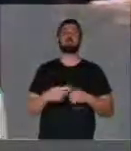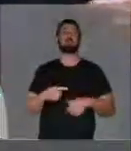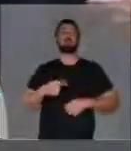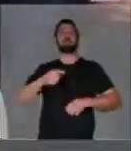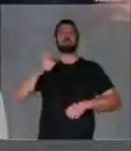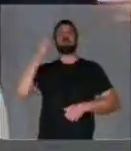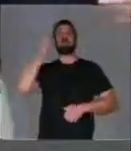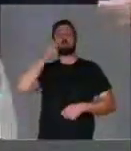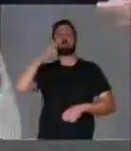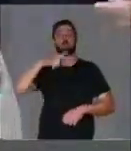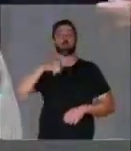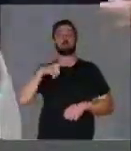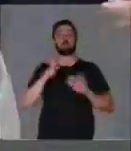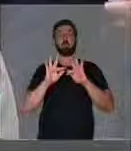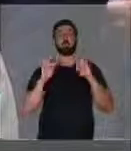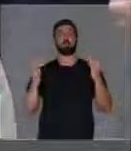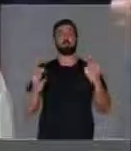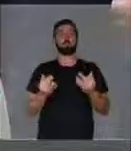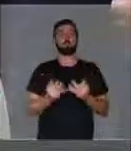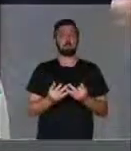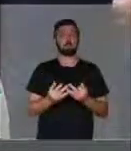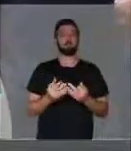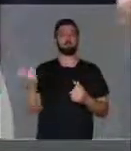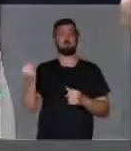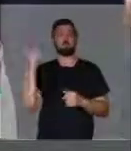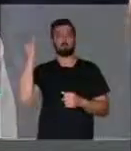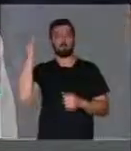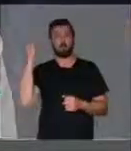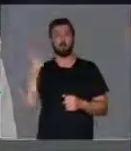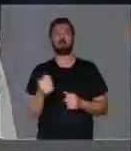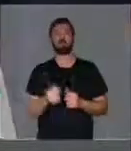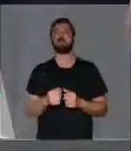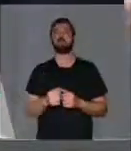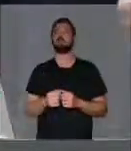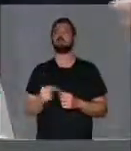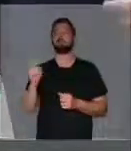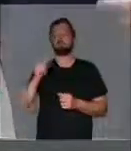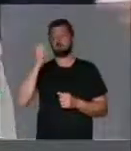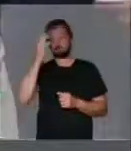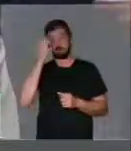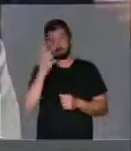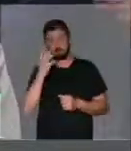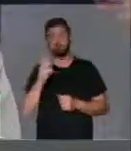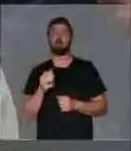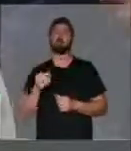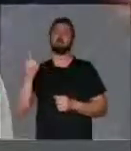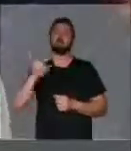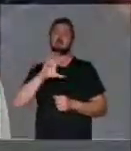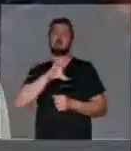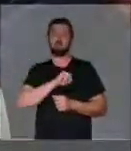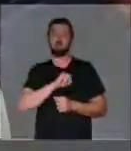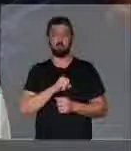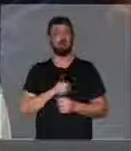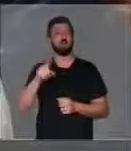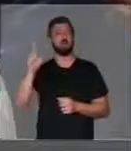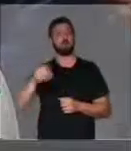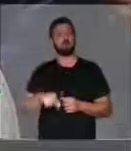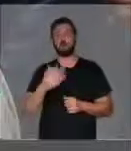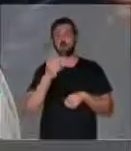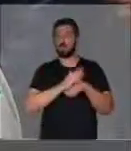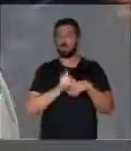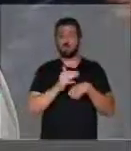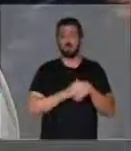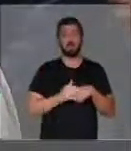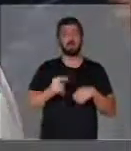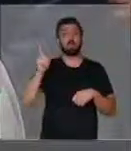são adotadas por famílias importantes do ponto de vista da seriedade, do amor, do carinho,